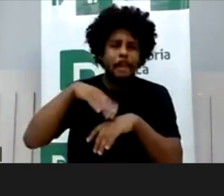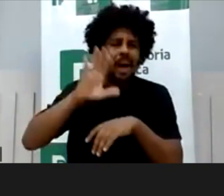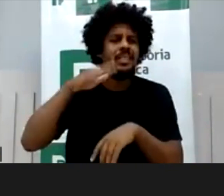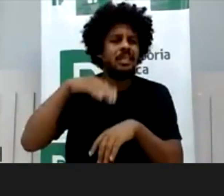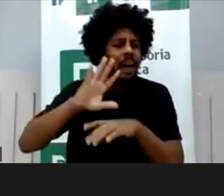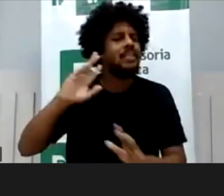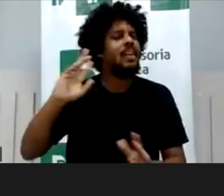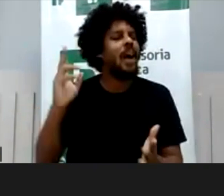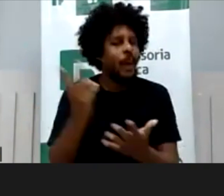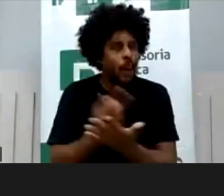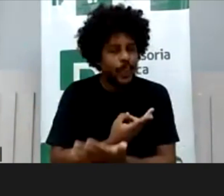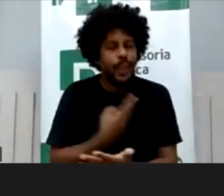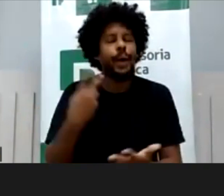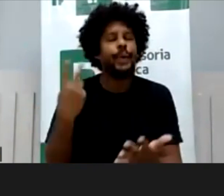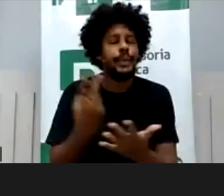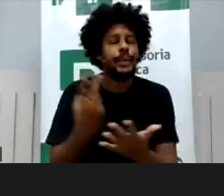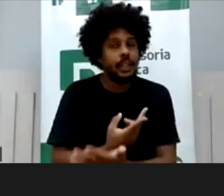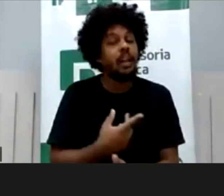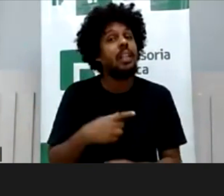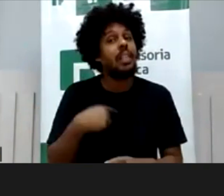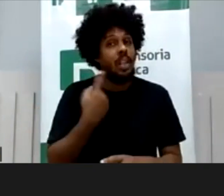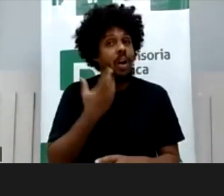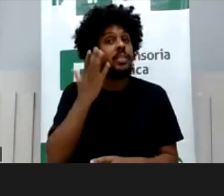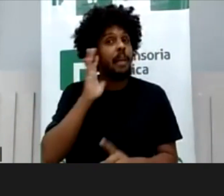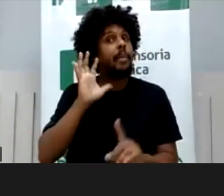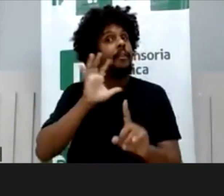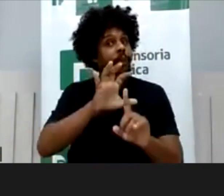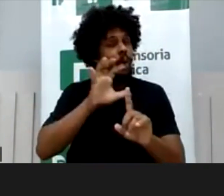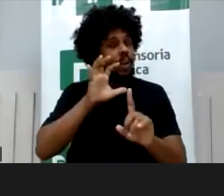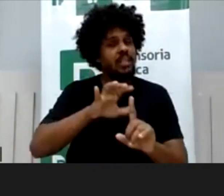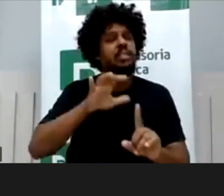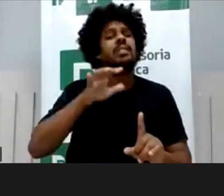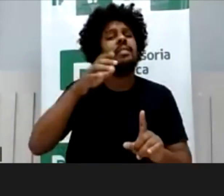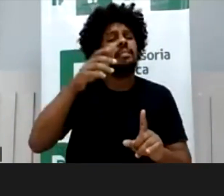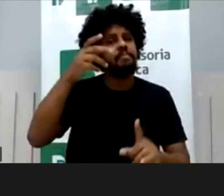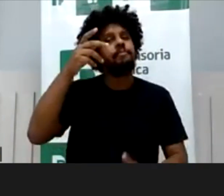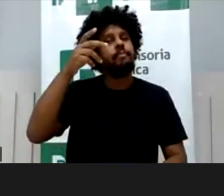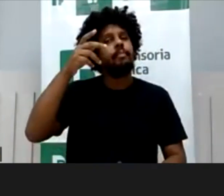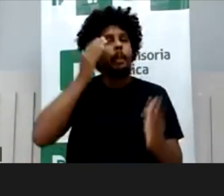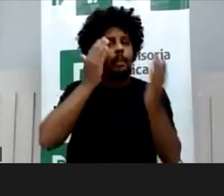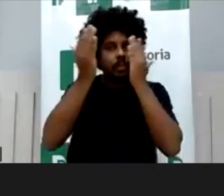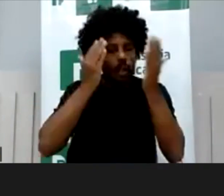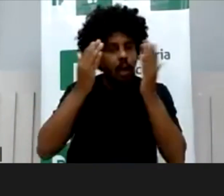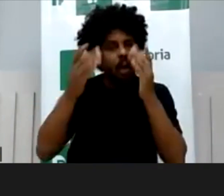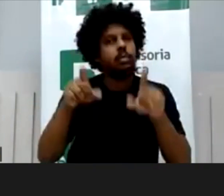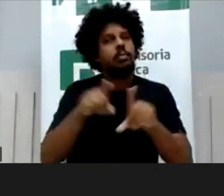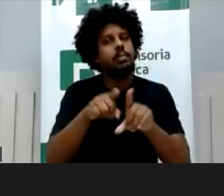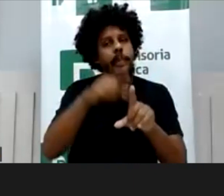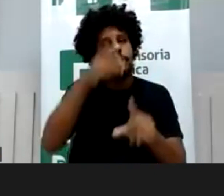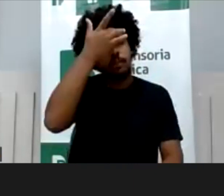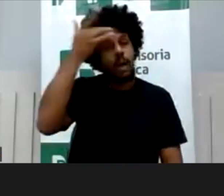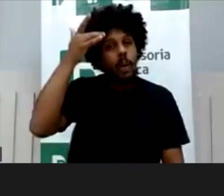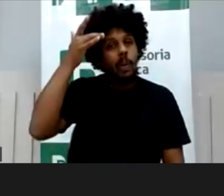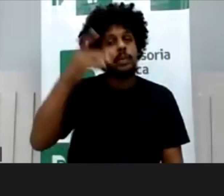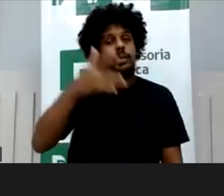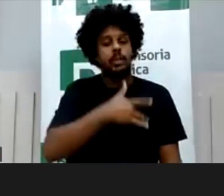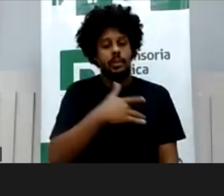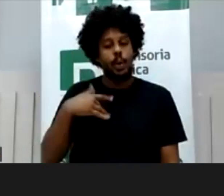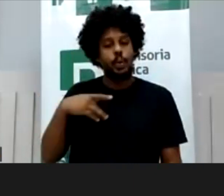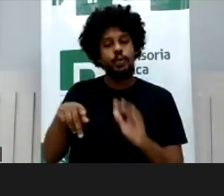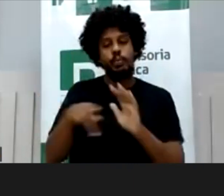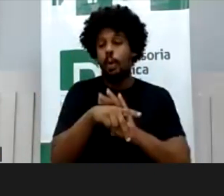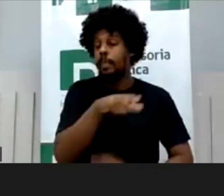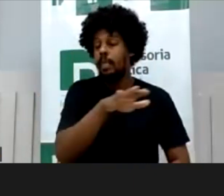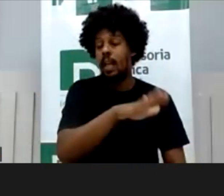influencia psicologicamente, emocionalmente, na saúde dessas crianças, né? A gente não sabe qual vai ser o